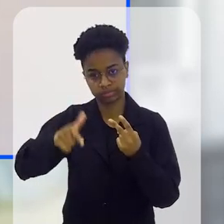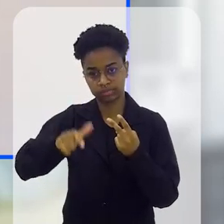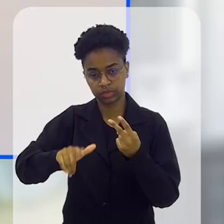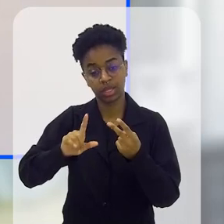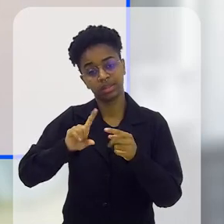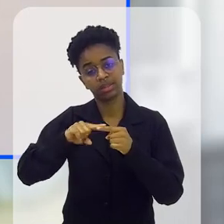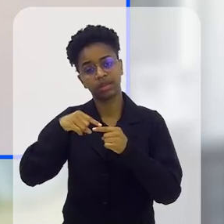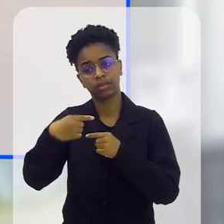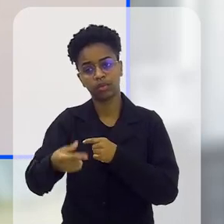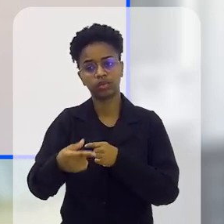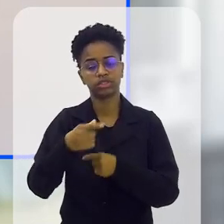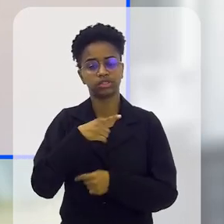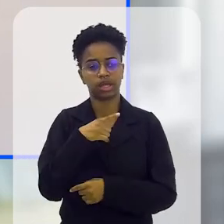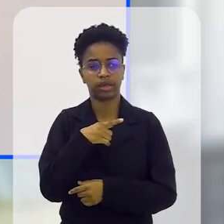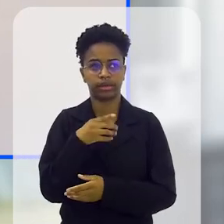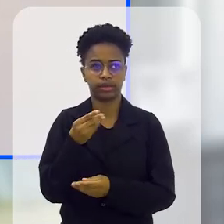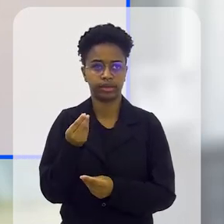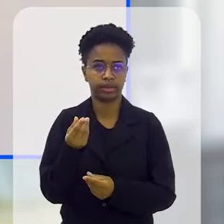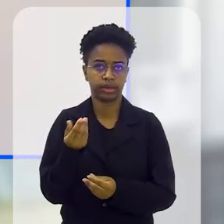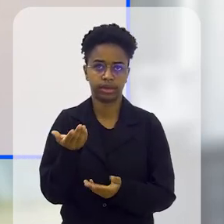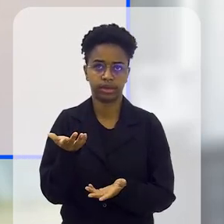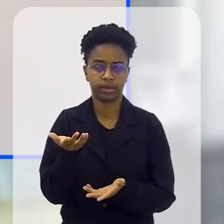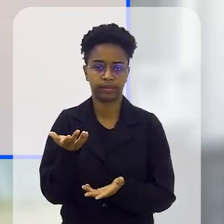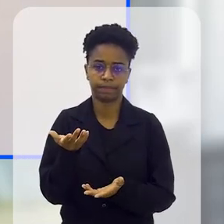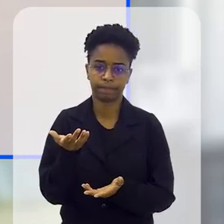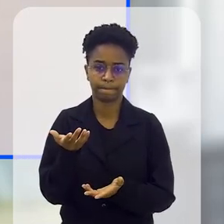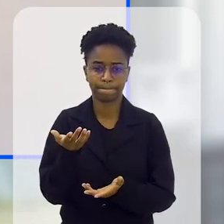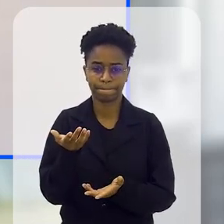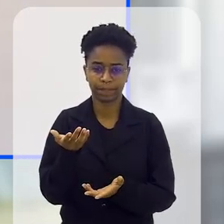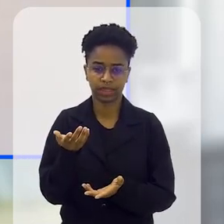frequentes, e a partir daí começa a vir de uma maneira mais...